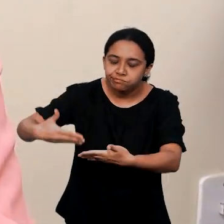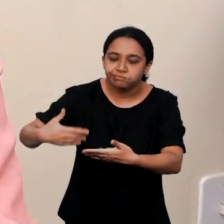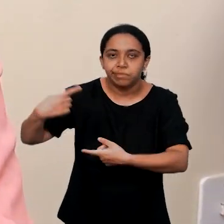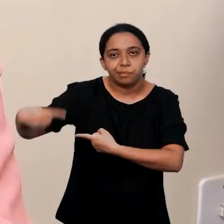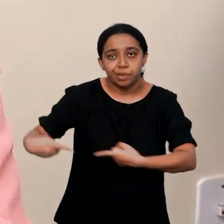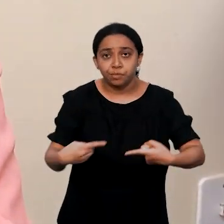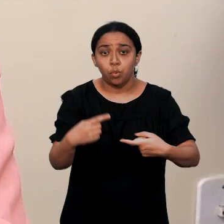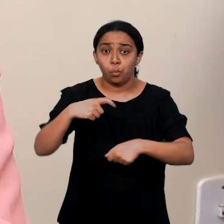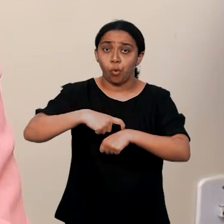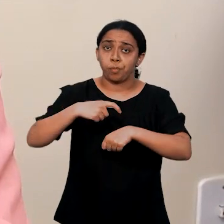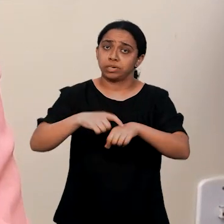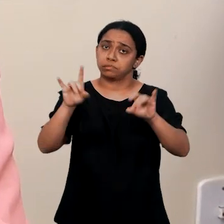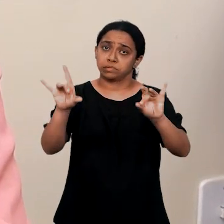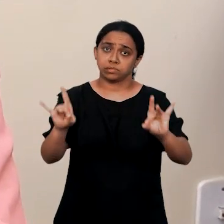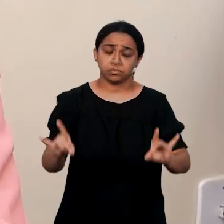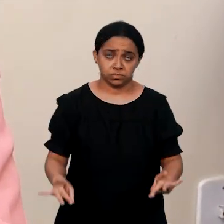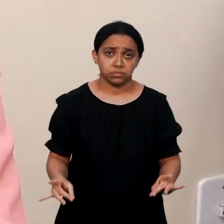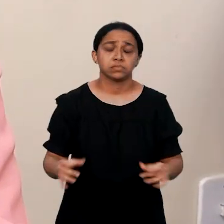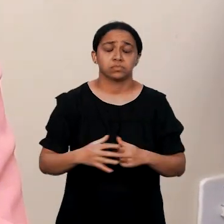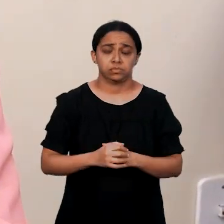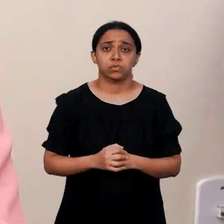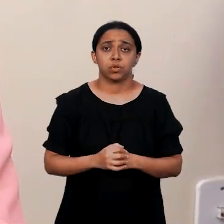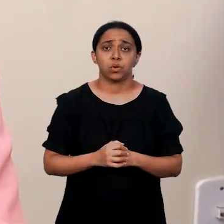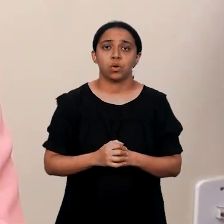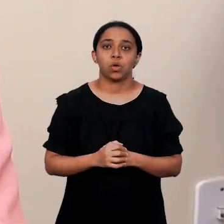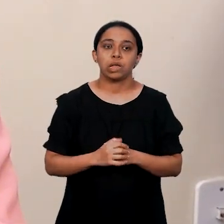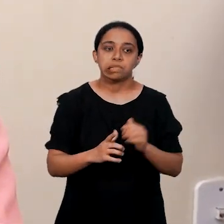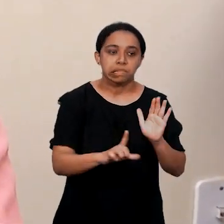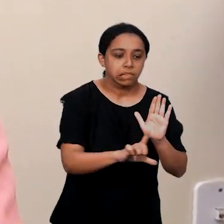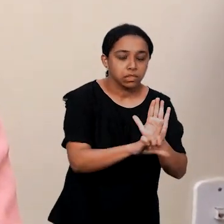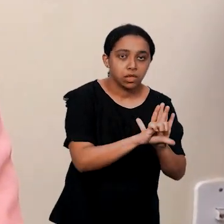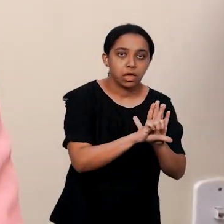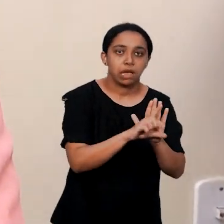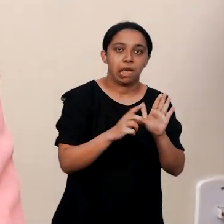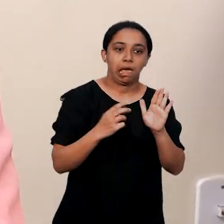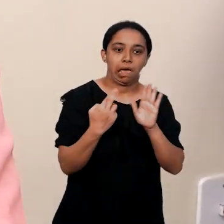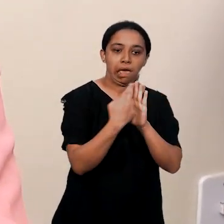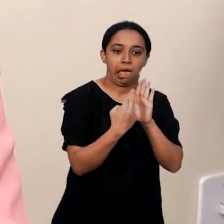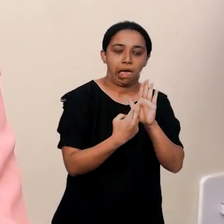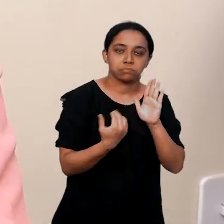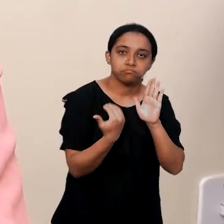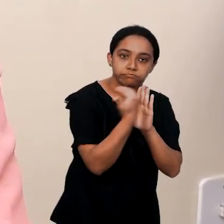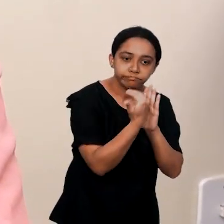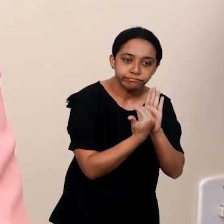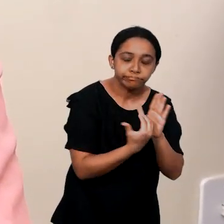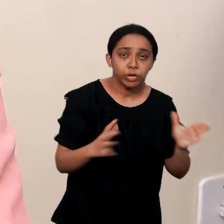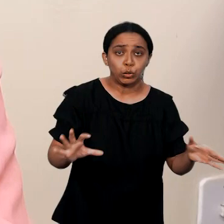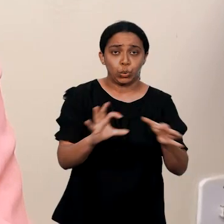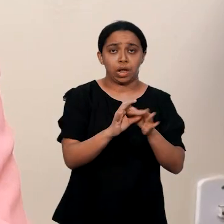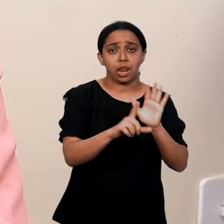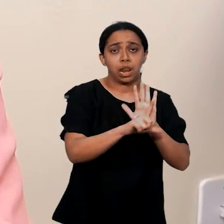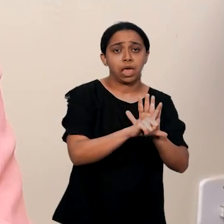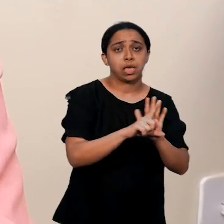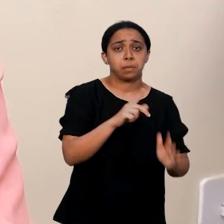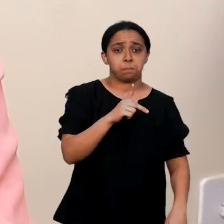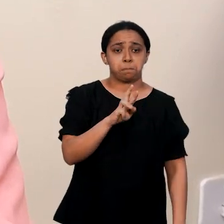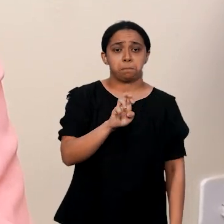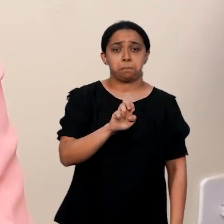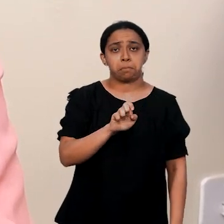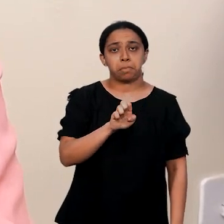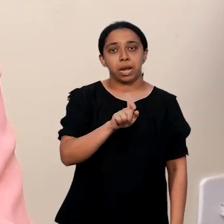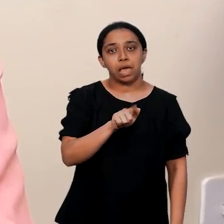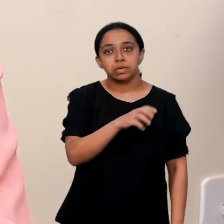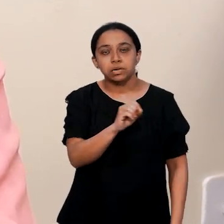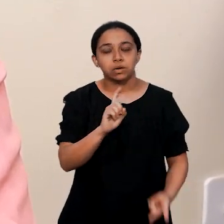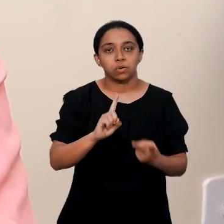Então, chegou um esperado momento desse compêndio de normas, que na verdade é uma junção da lei do pregão,